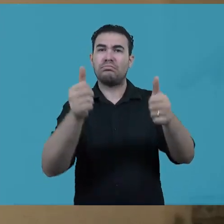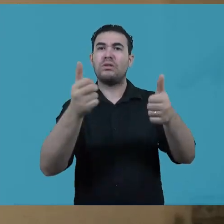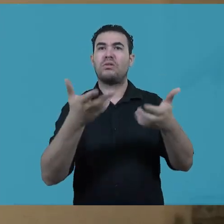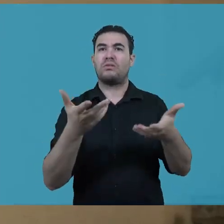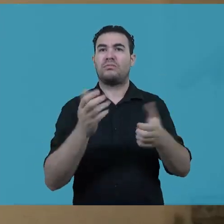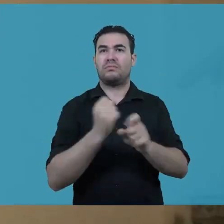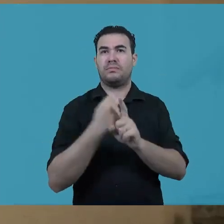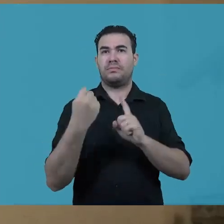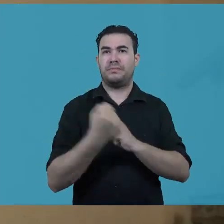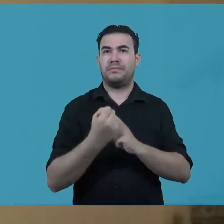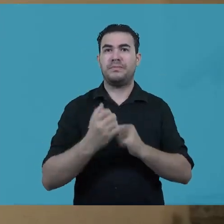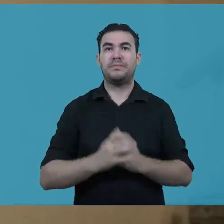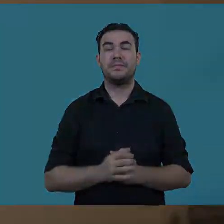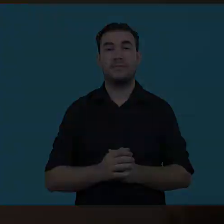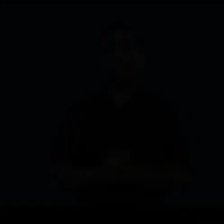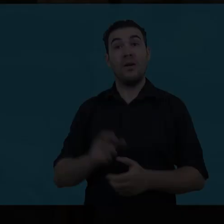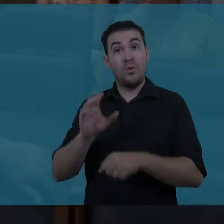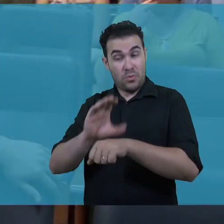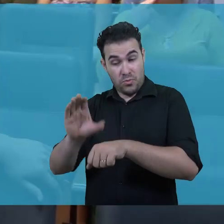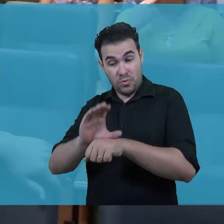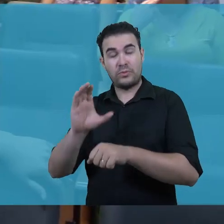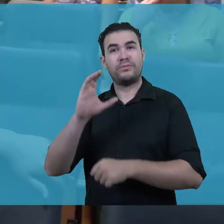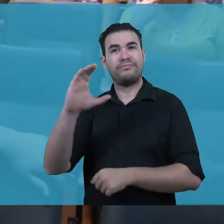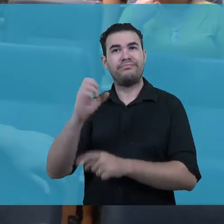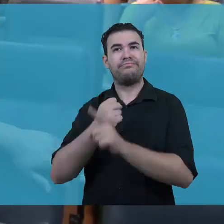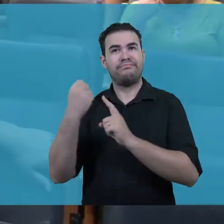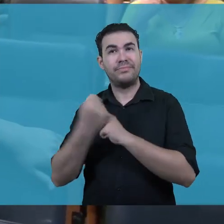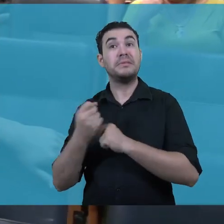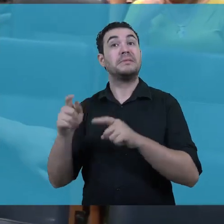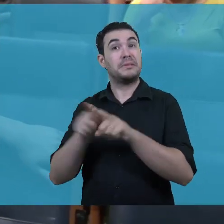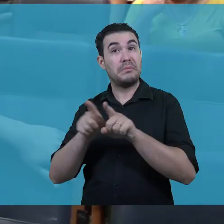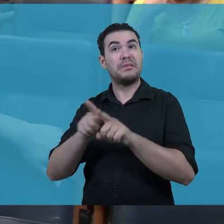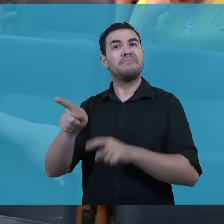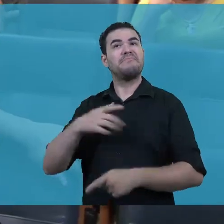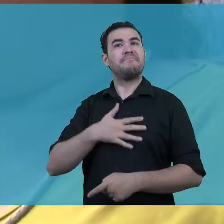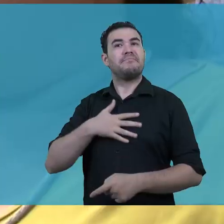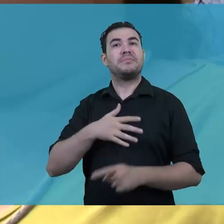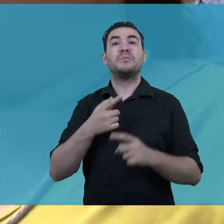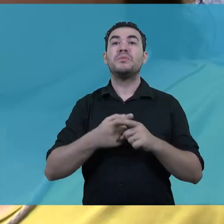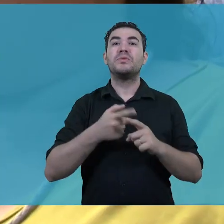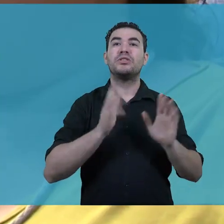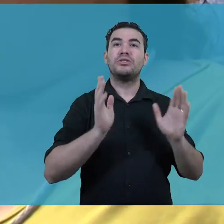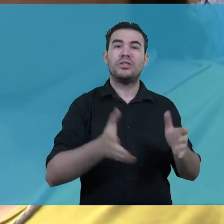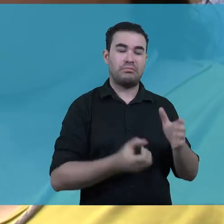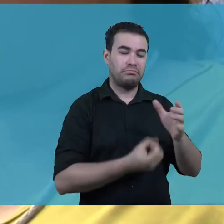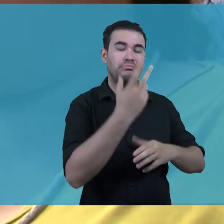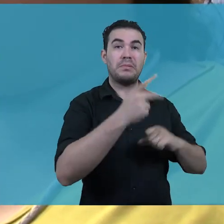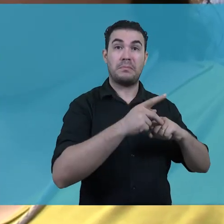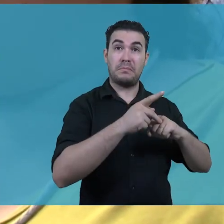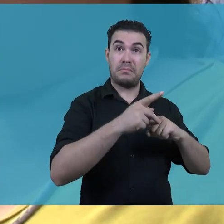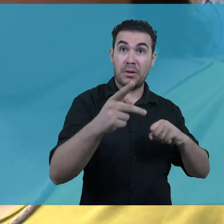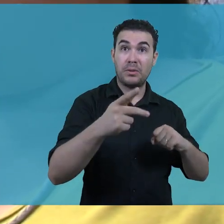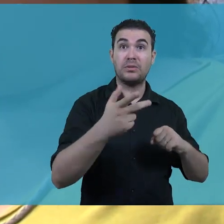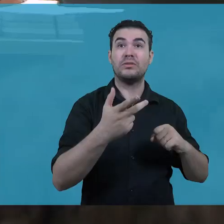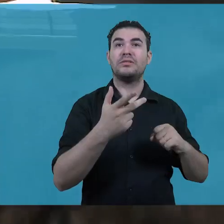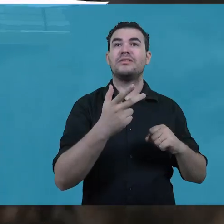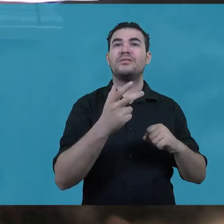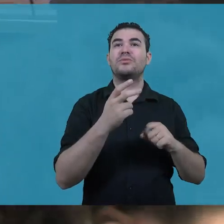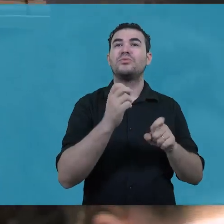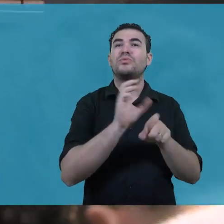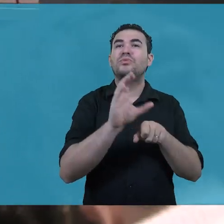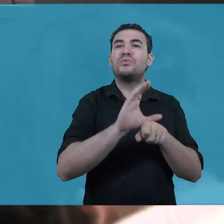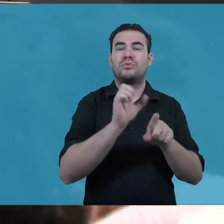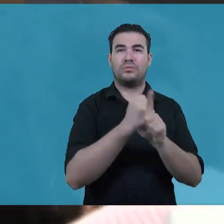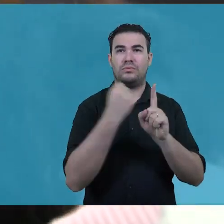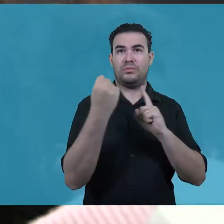problemas sociais que afetam a nossa sociedade. Parte da celebração também diz respeito à criação da pós-graduação em sociologia, que